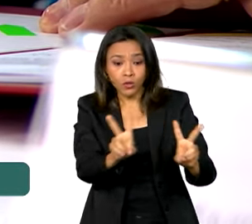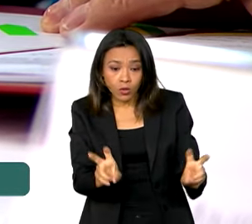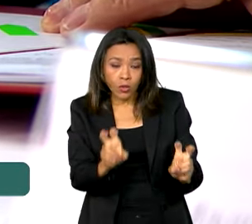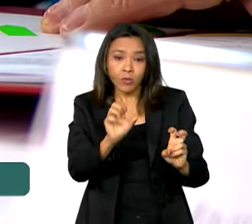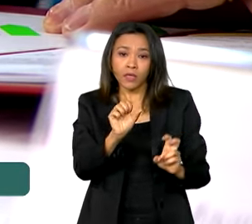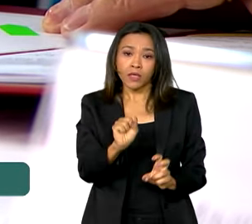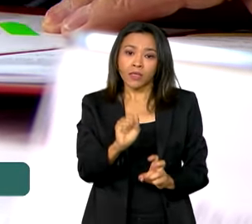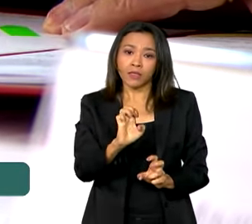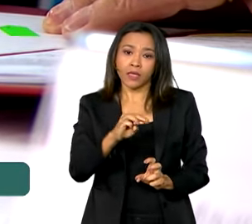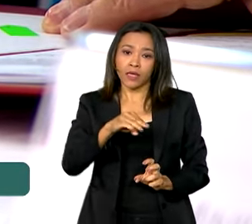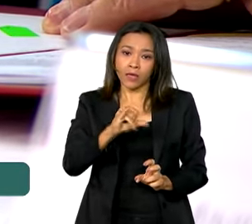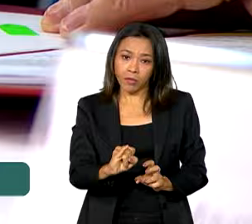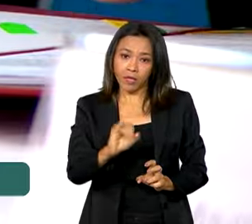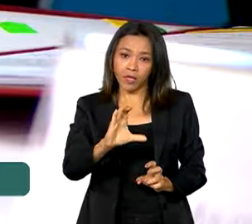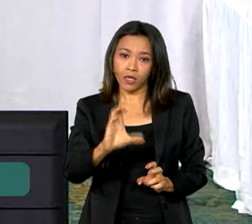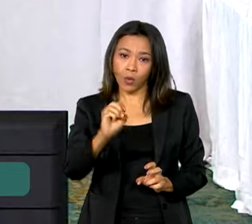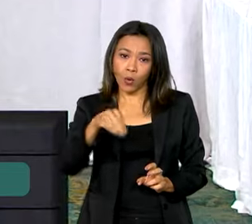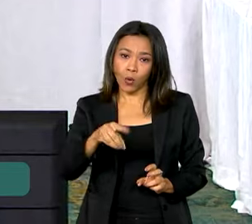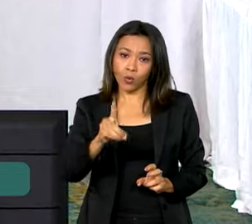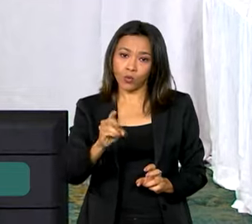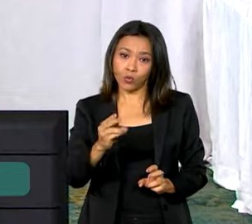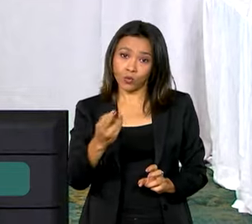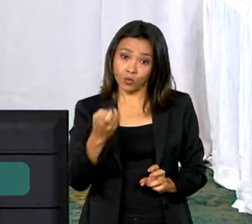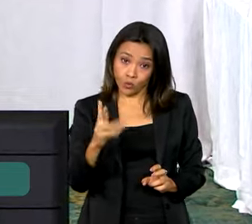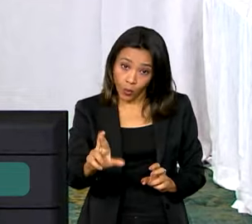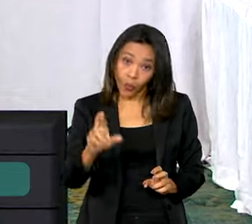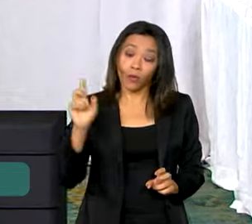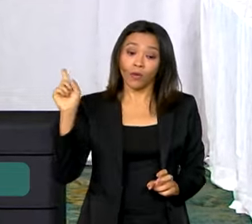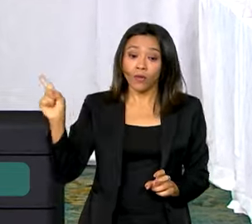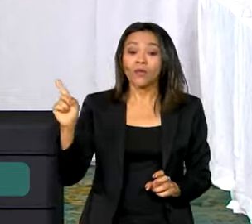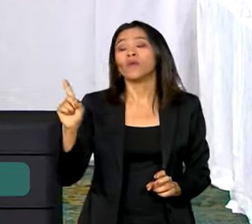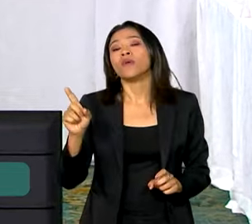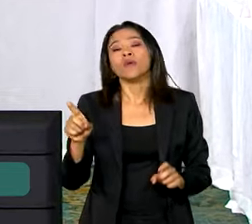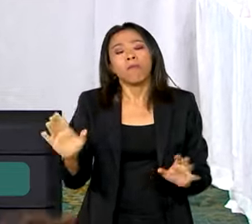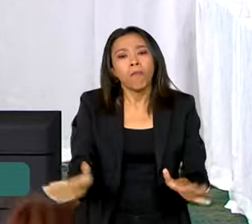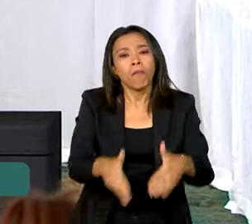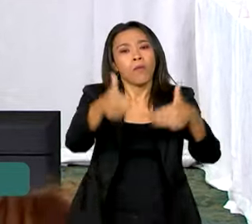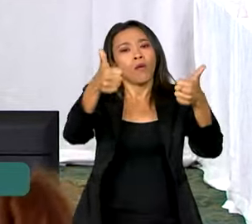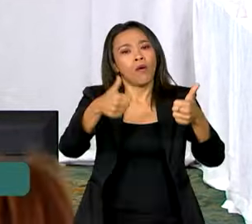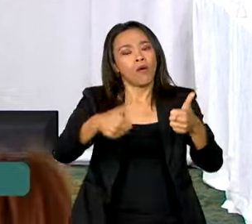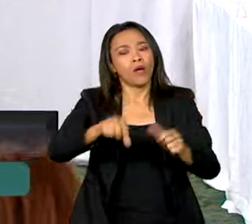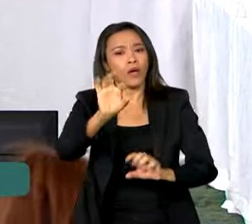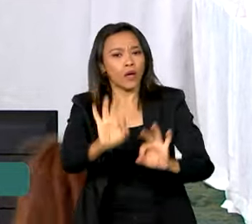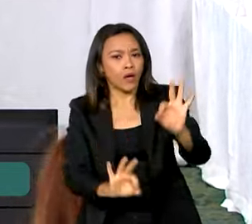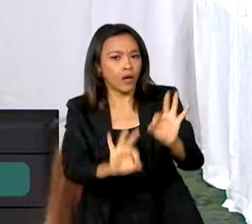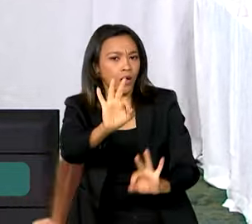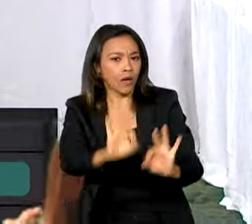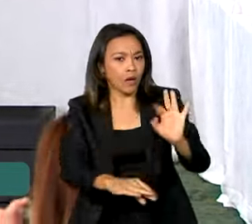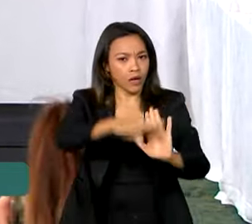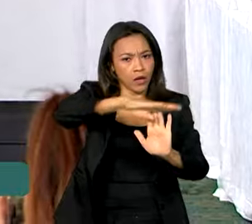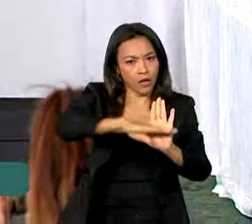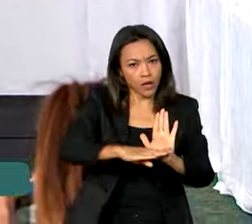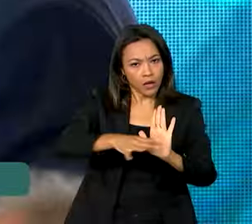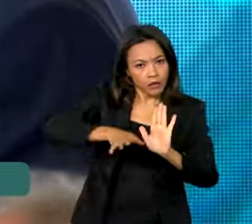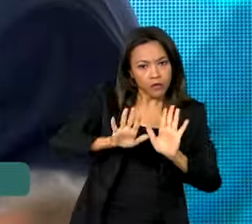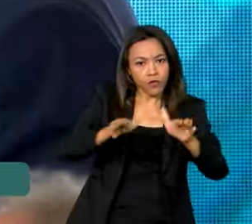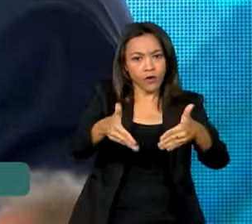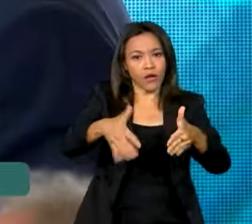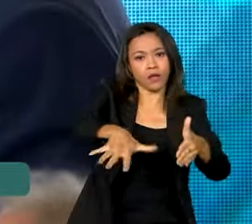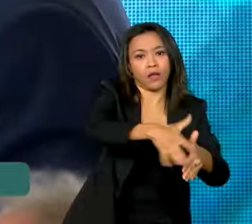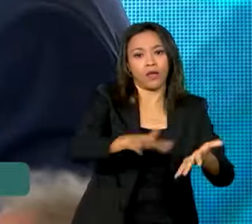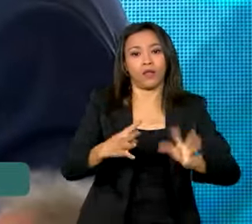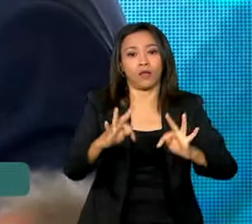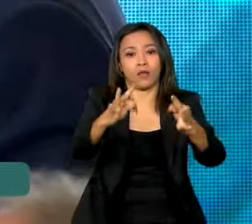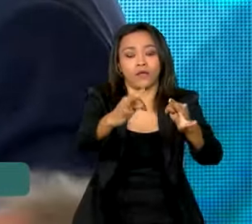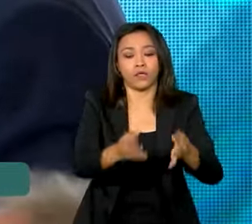A lei cria o programa Brasil Semicom e aperfeiçoa o programa de apoio ao desenvolvimento tecnológico do setor. Nós,